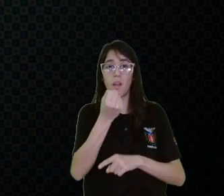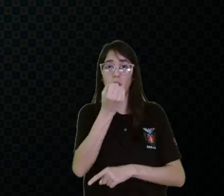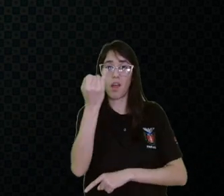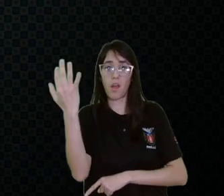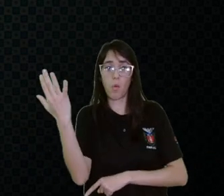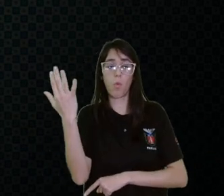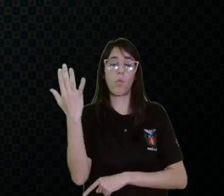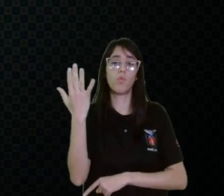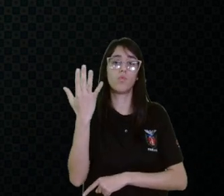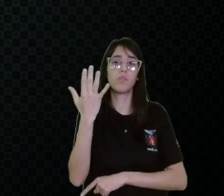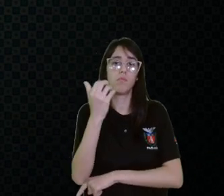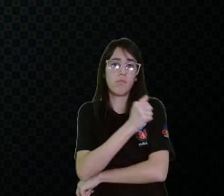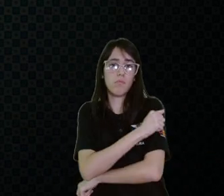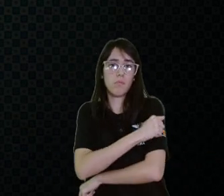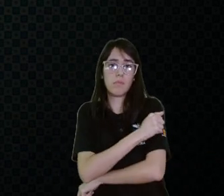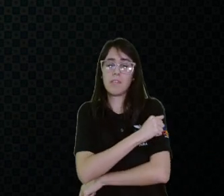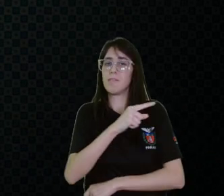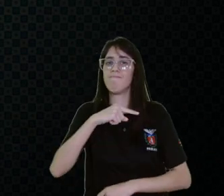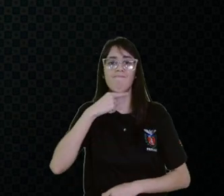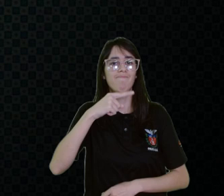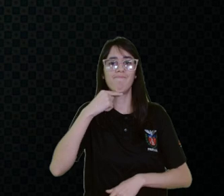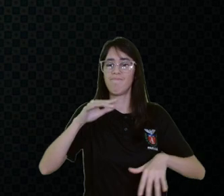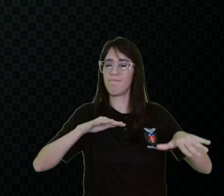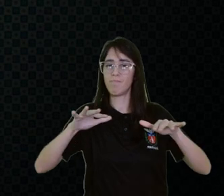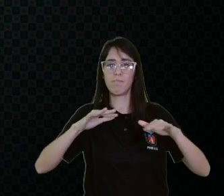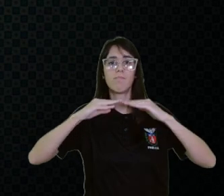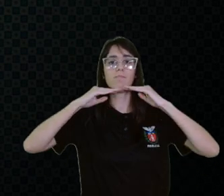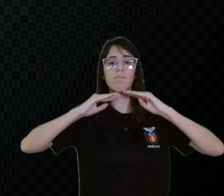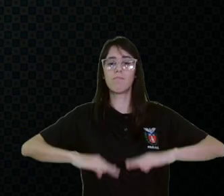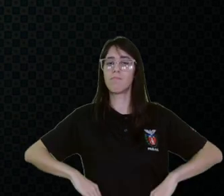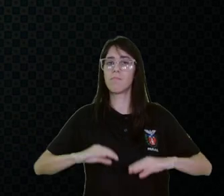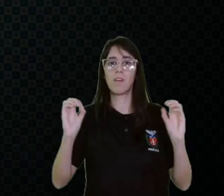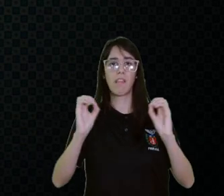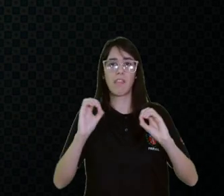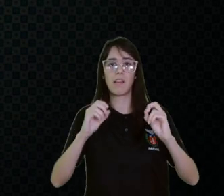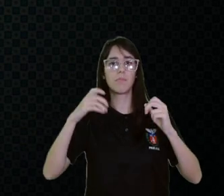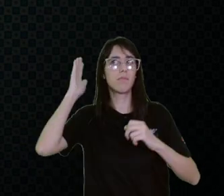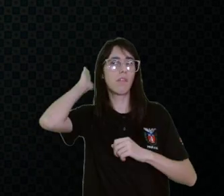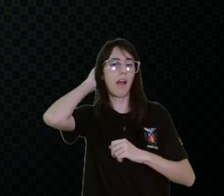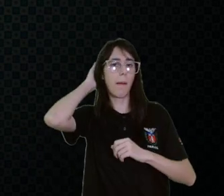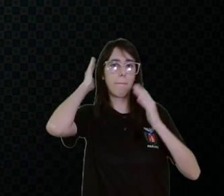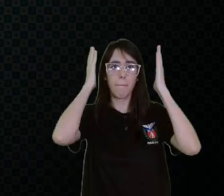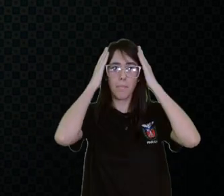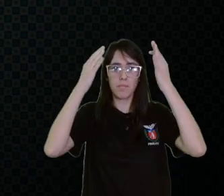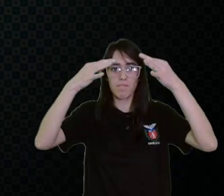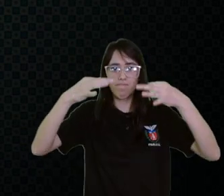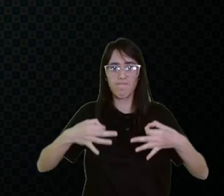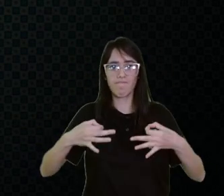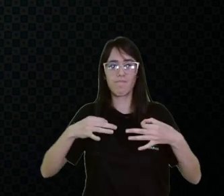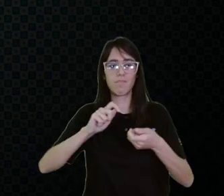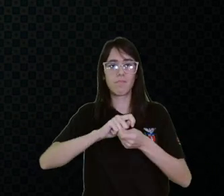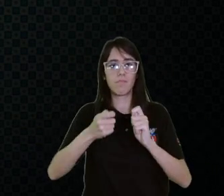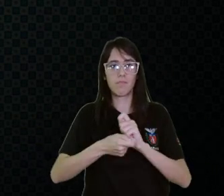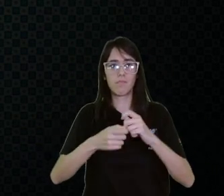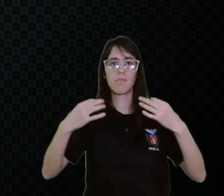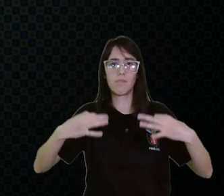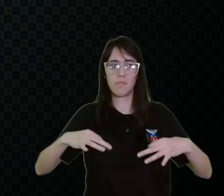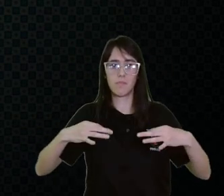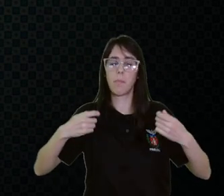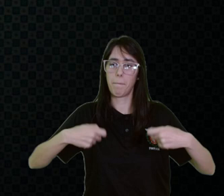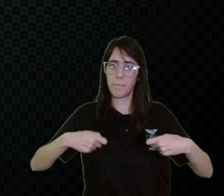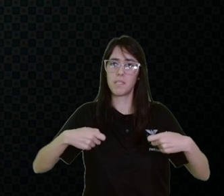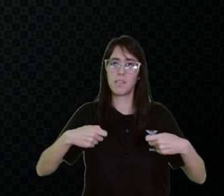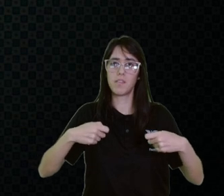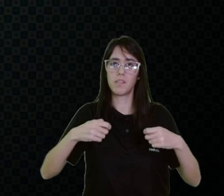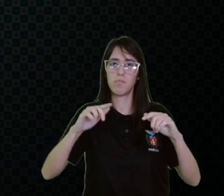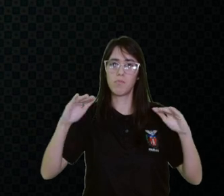controle cervical, eles precisam de um adaptador de cabeça, então a gente precisa também mudar o ângulo dessa